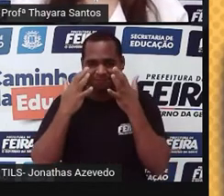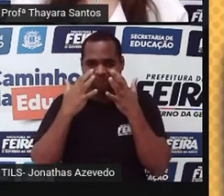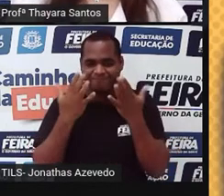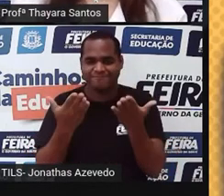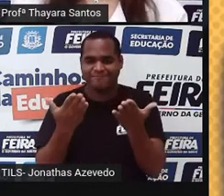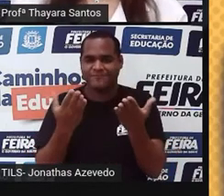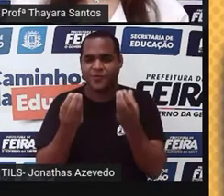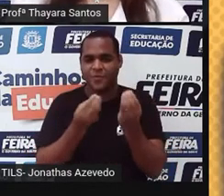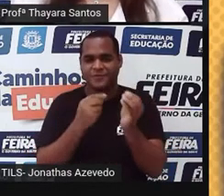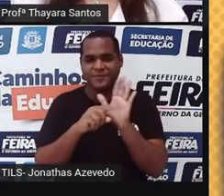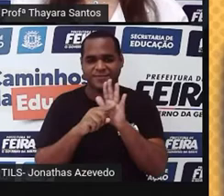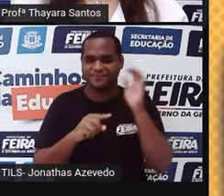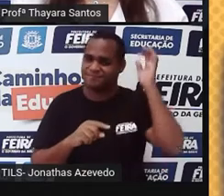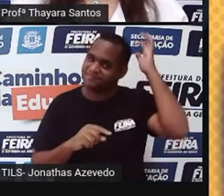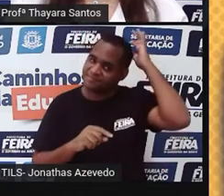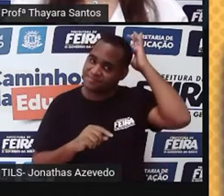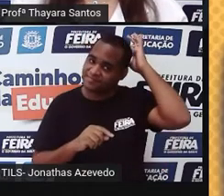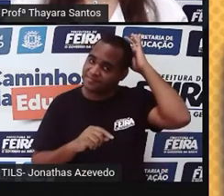aí do outro lado no vídeo.